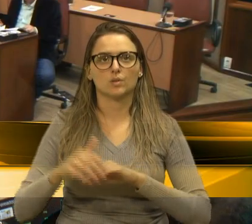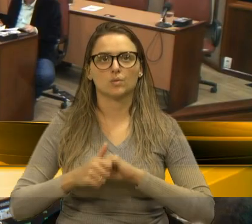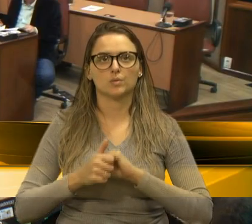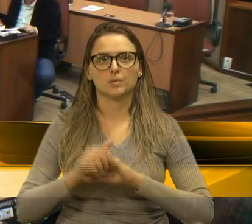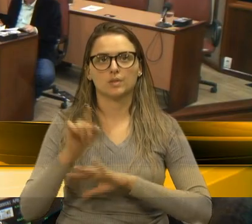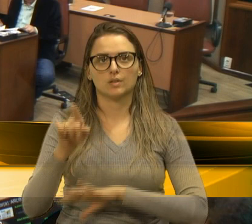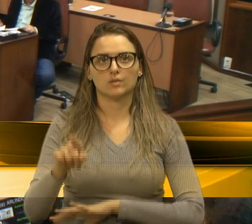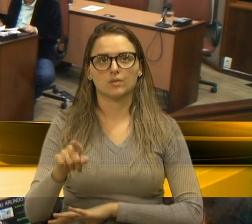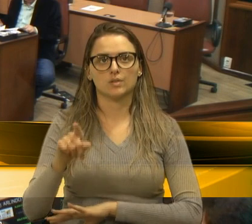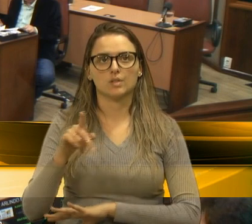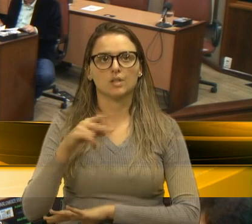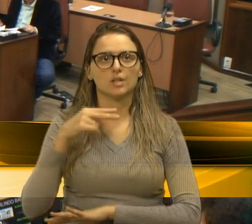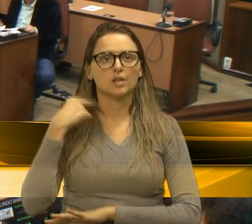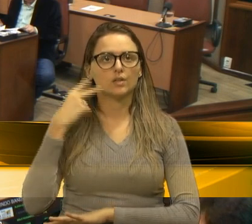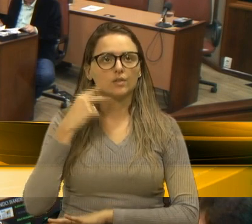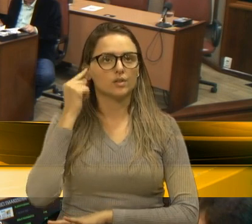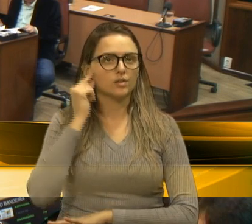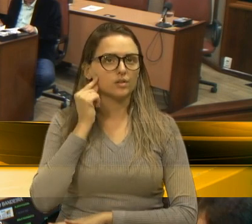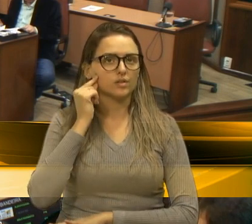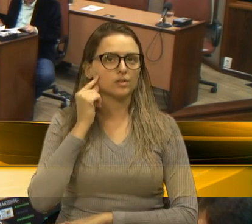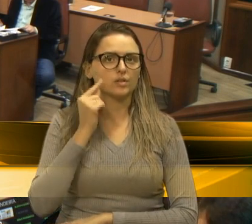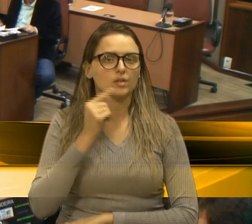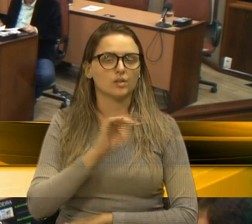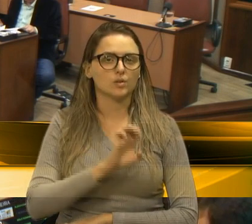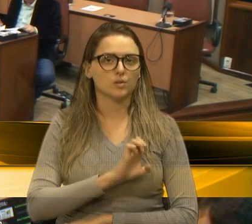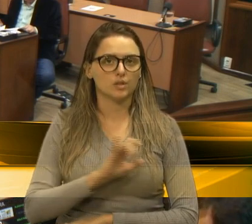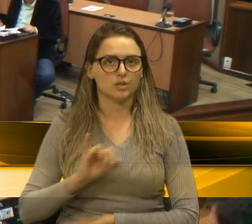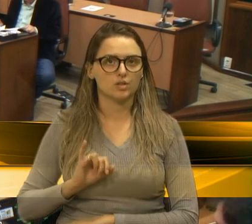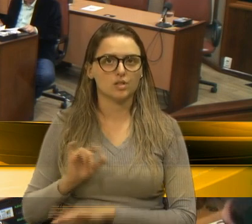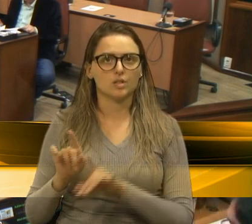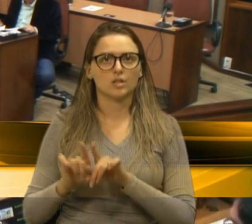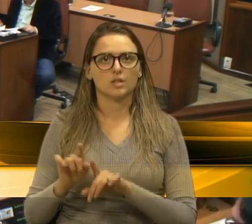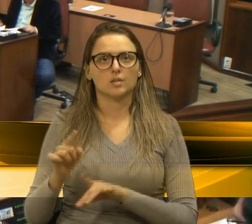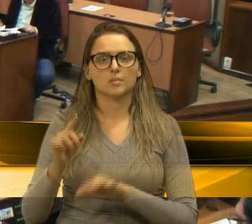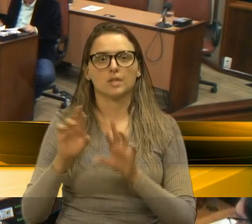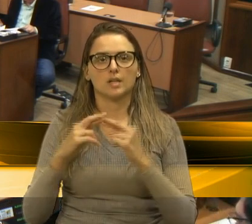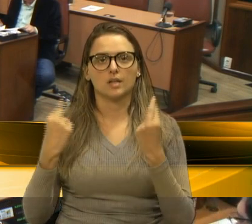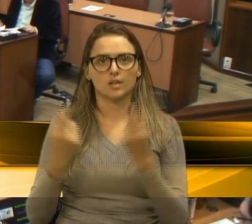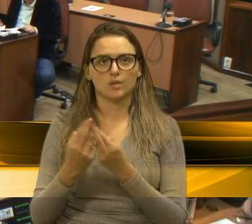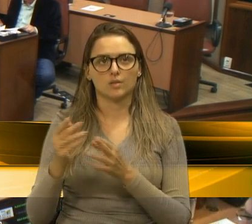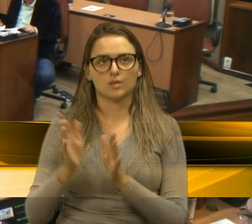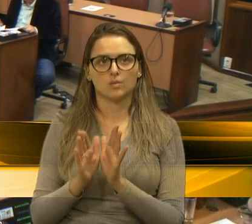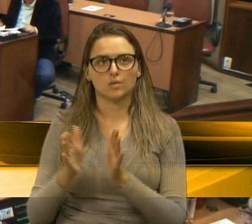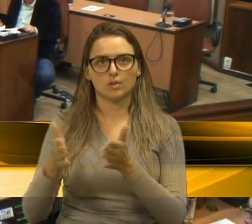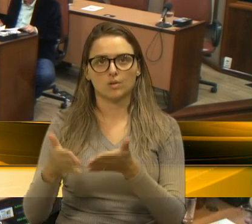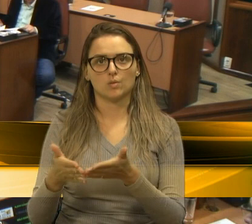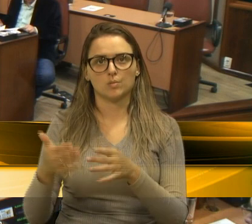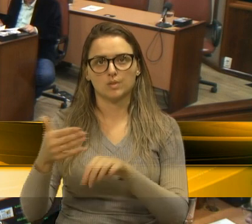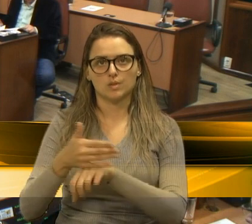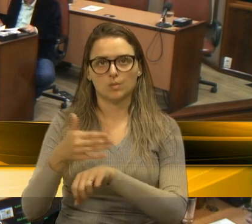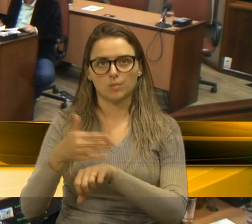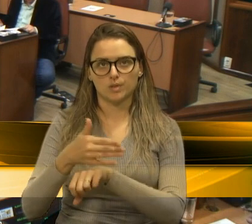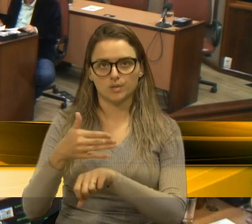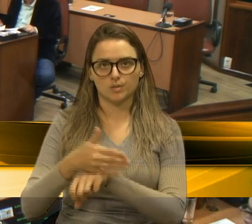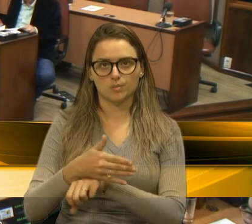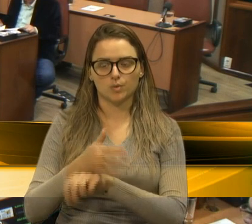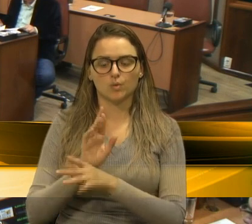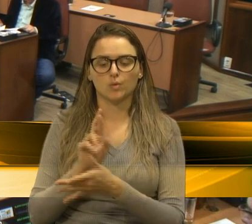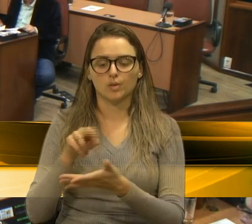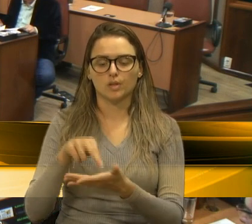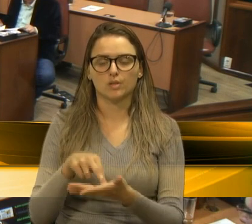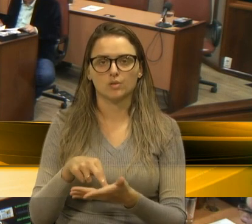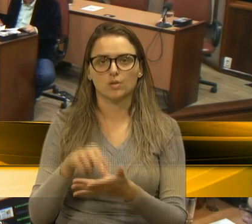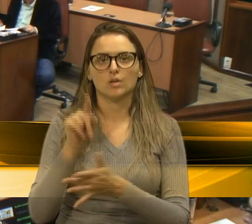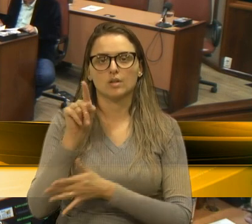excelência, o vereador Ed Carlos, por essa reunião que a comissão participativa realizou em